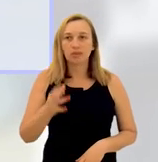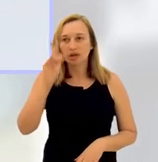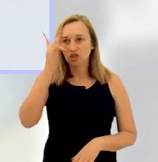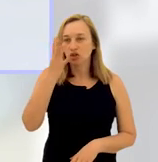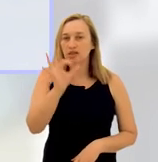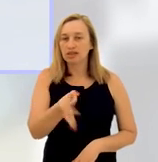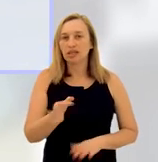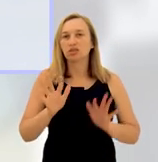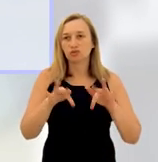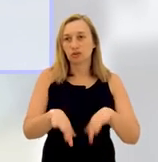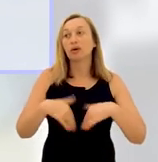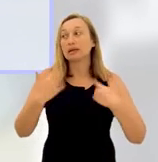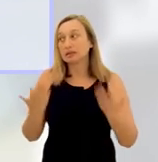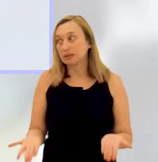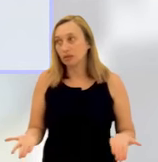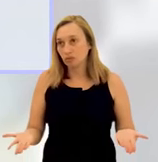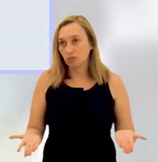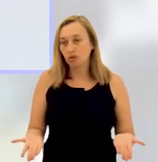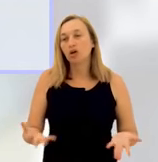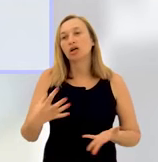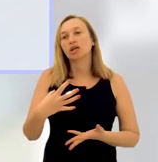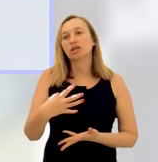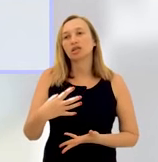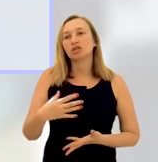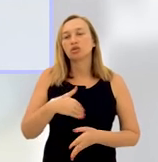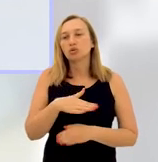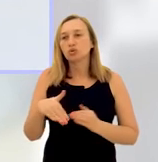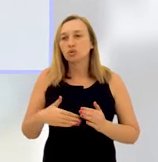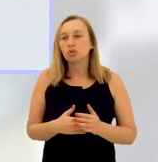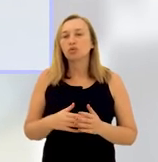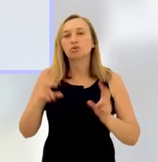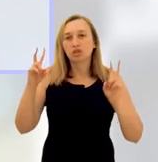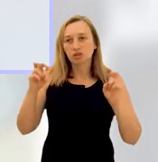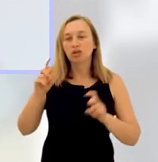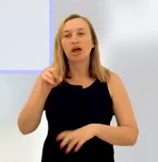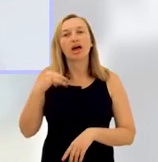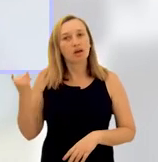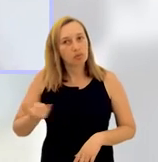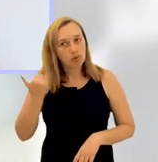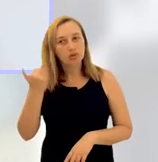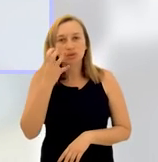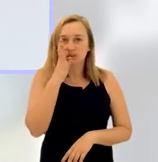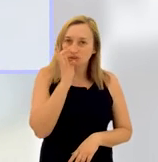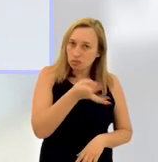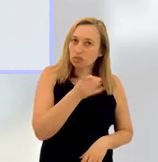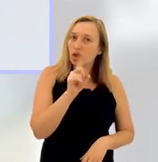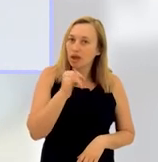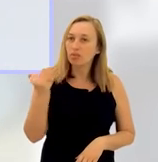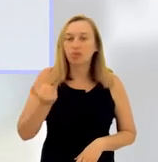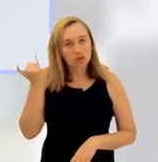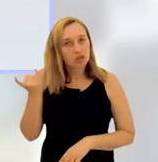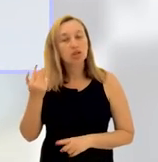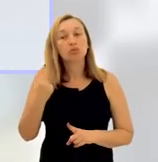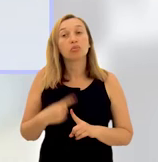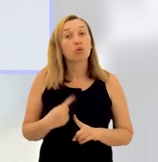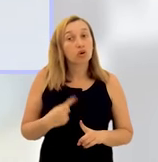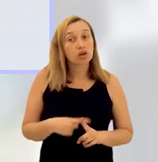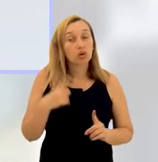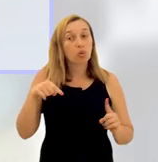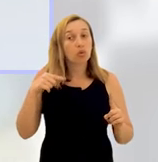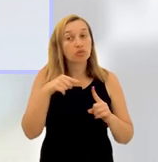o desfecho dessa história lá no final. Então, assim, é meu sentir, todos os casos são importantes, todas as denúncias são relevantes,